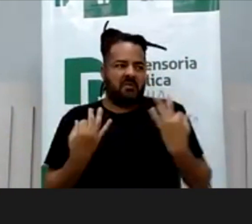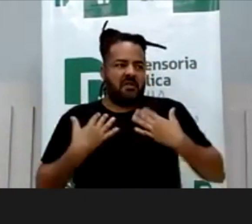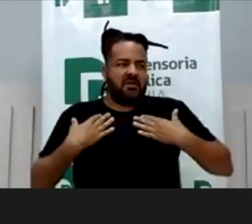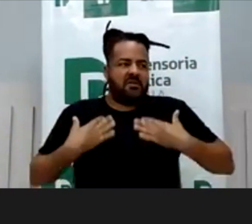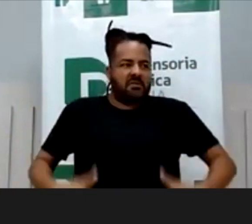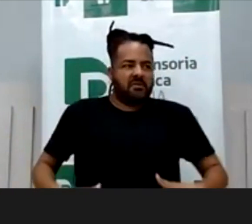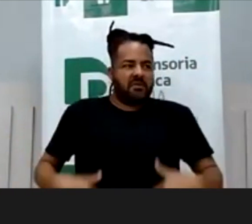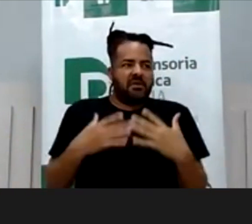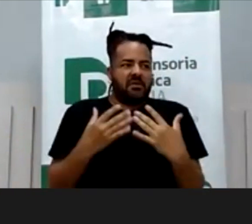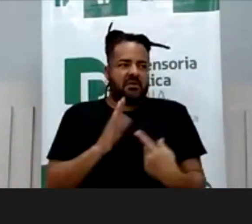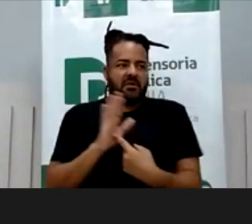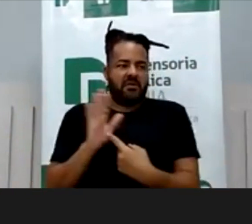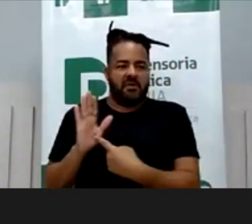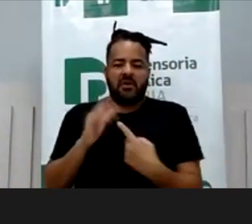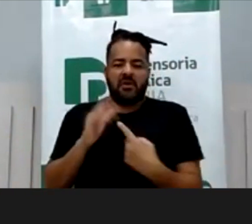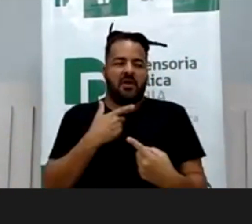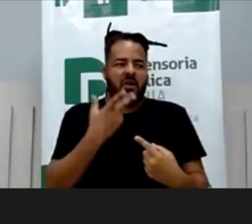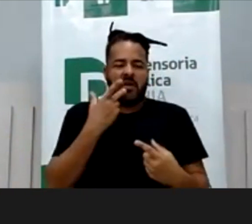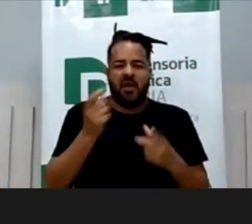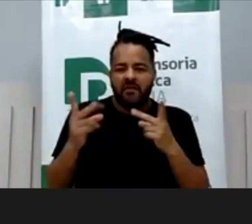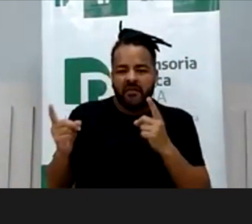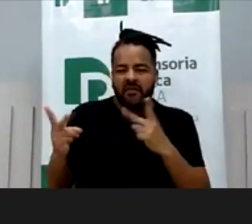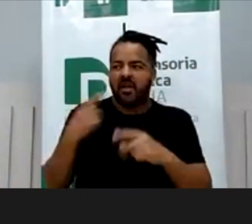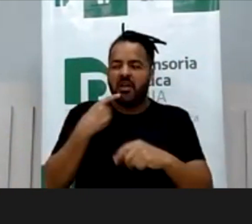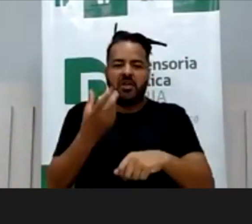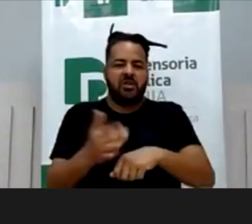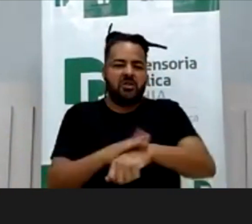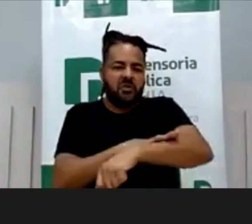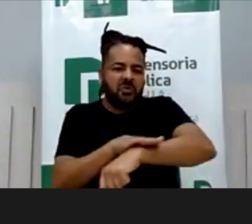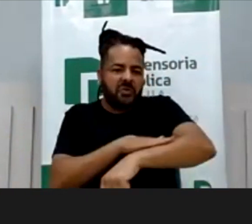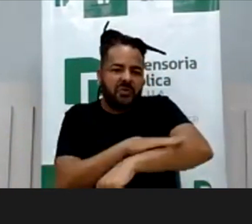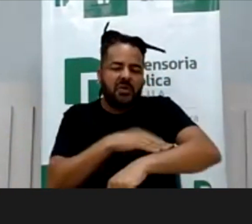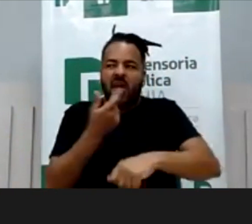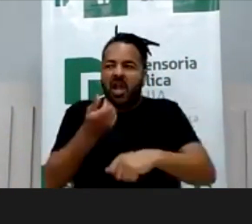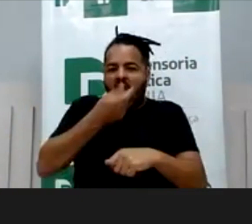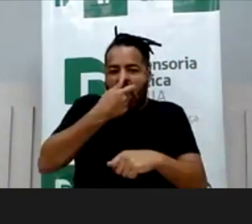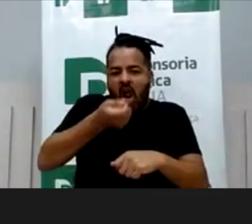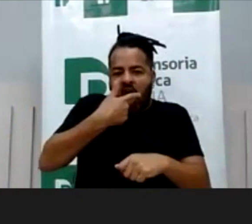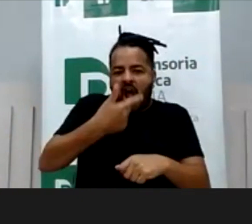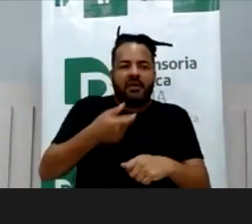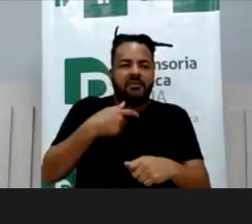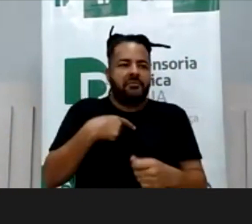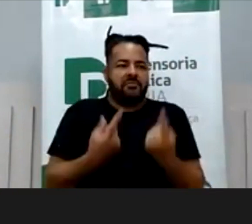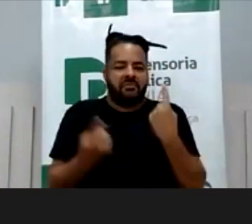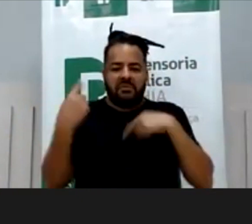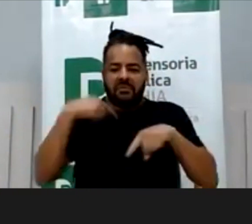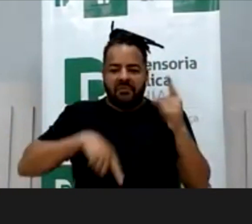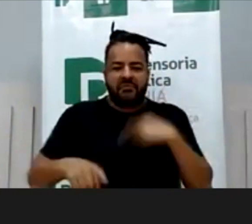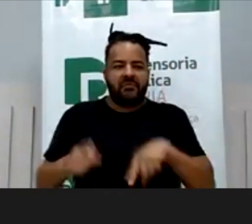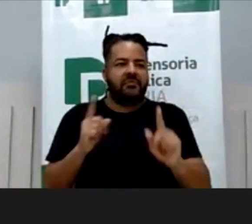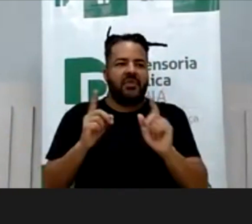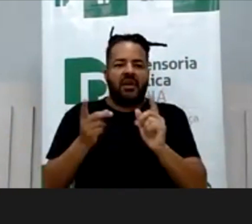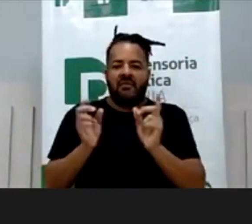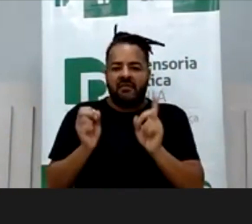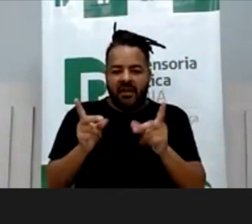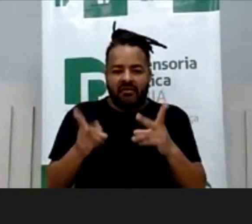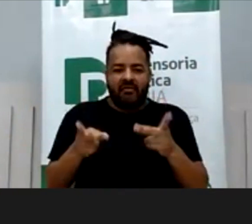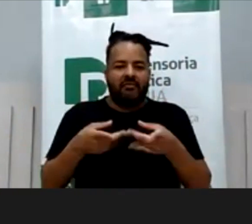exatamente, aí ela vende o colágeno, ela vende igual a pugliese, ela vende o tratamento estético, ela vende o colágeno, ela vende a fralda, vende tudo,